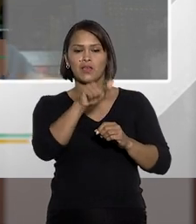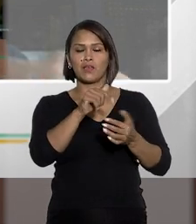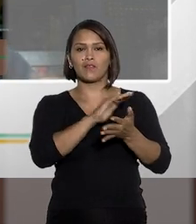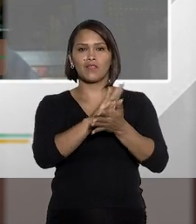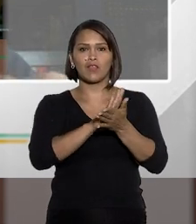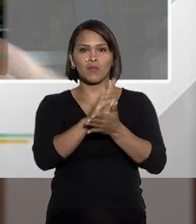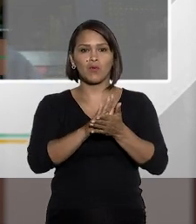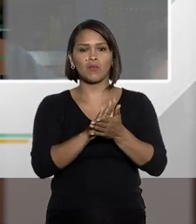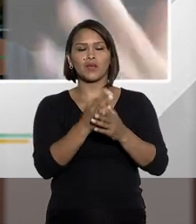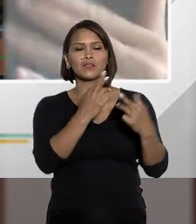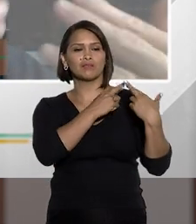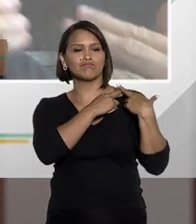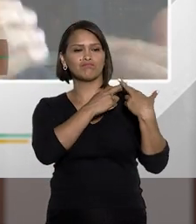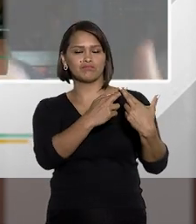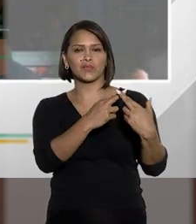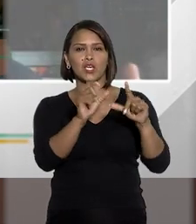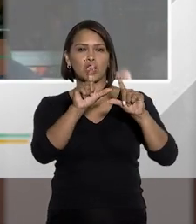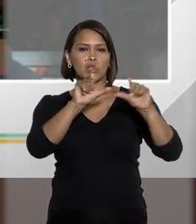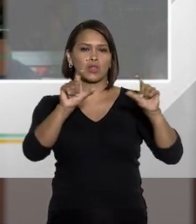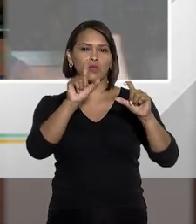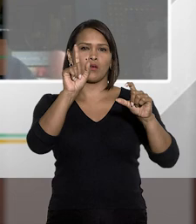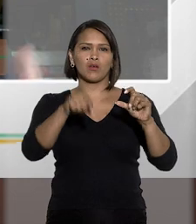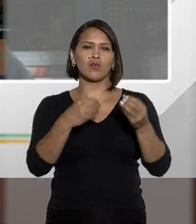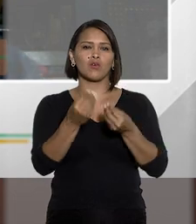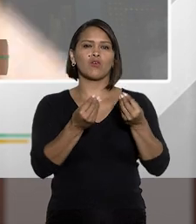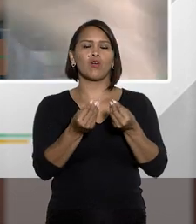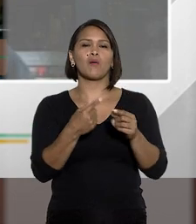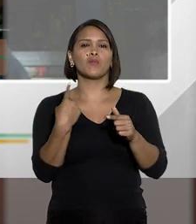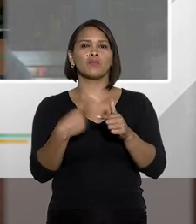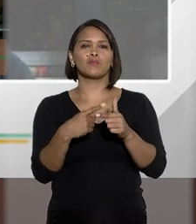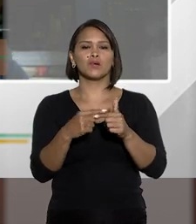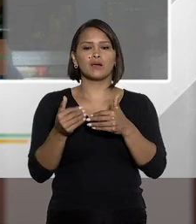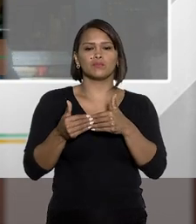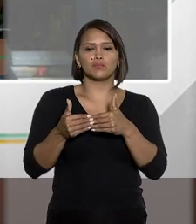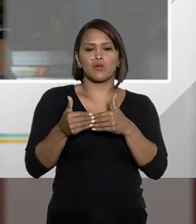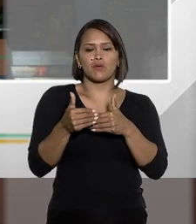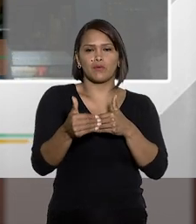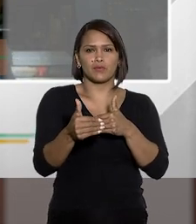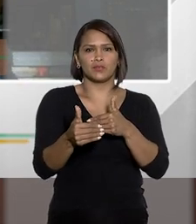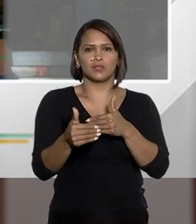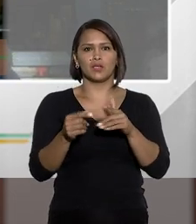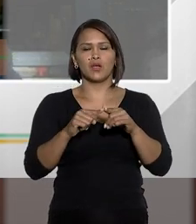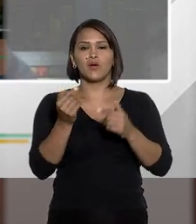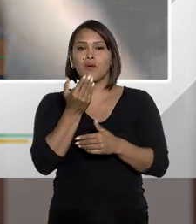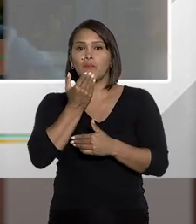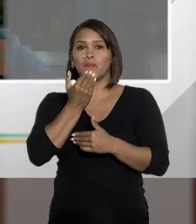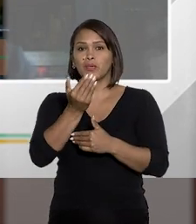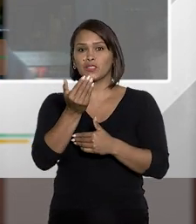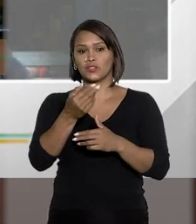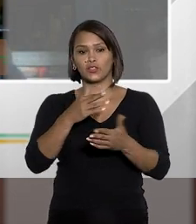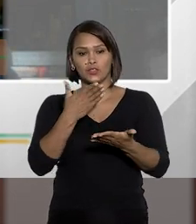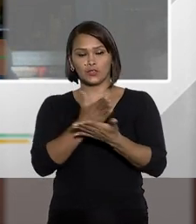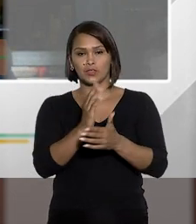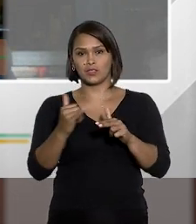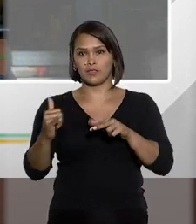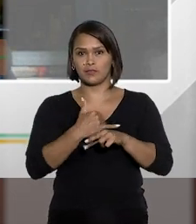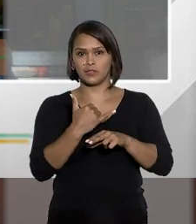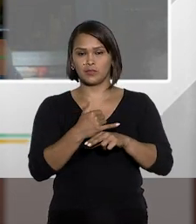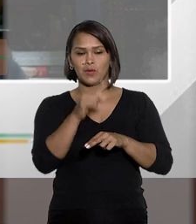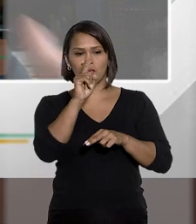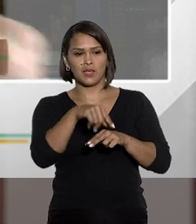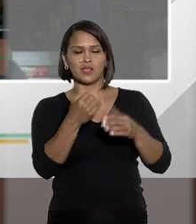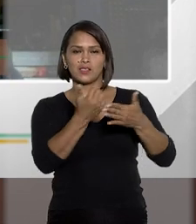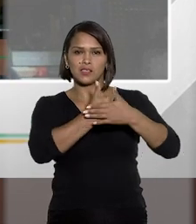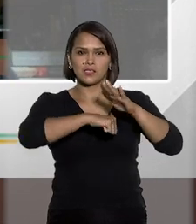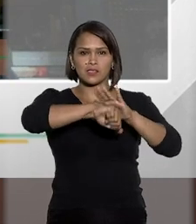nenhum momento aquela expressão representação era encarada como condição de procedibilidade, um pedido à autorização da